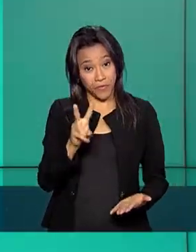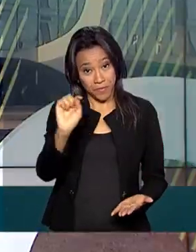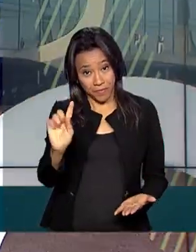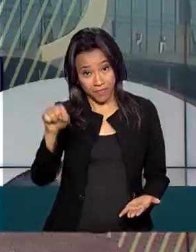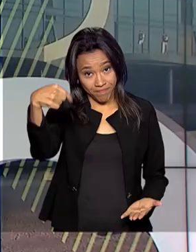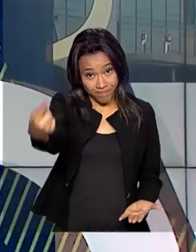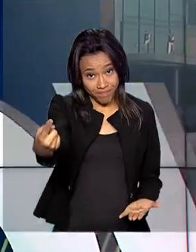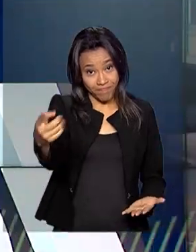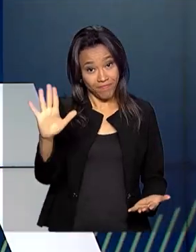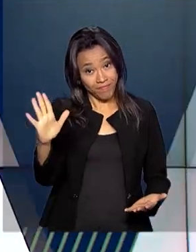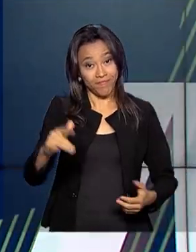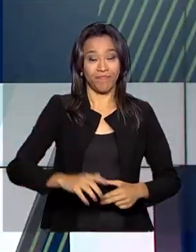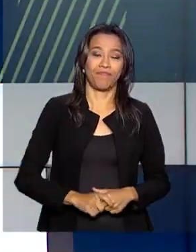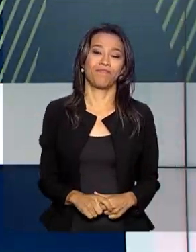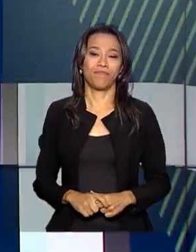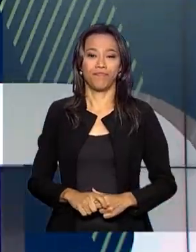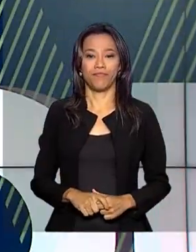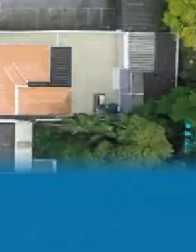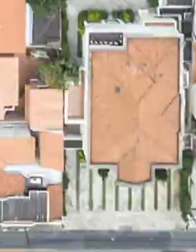na próxima edição. Até lá!